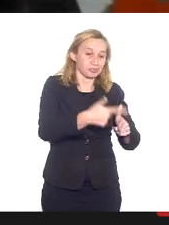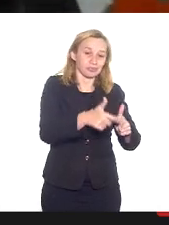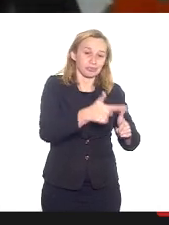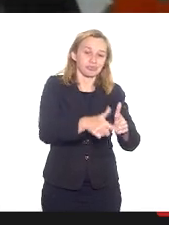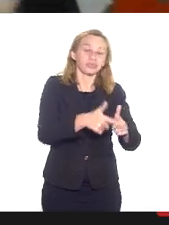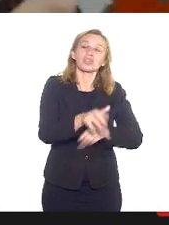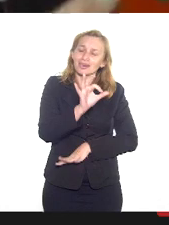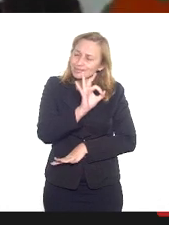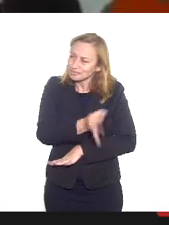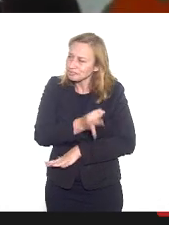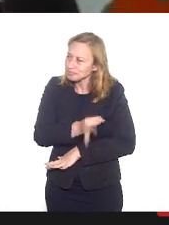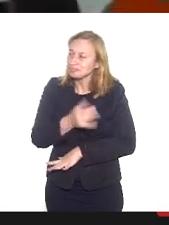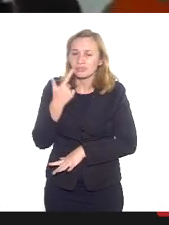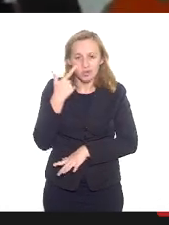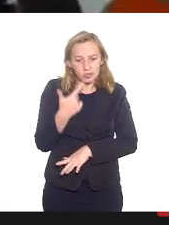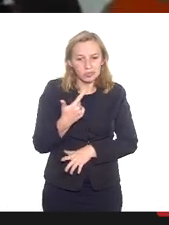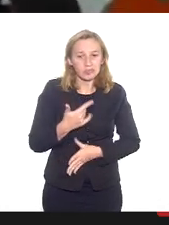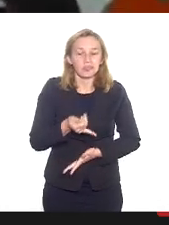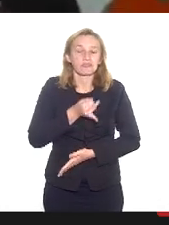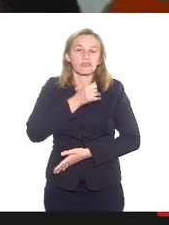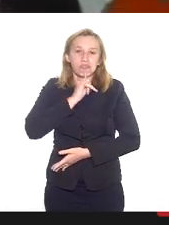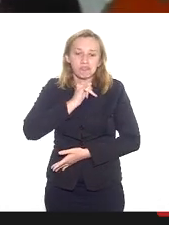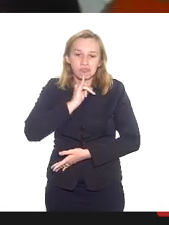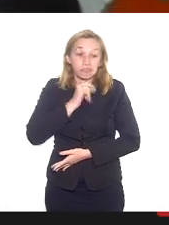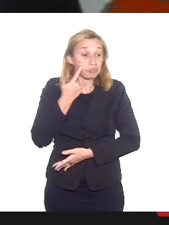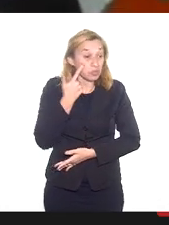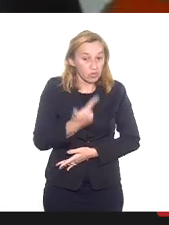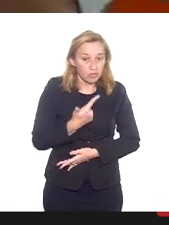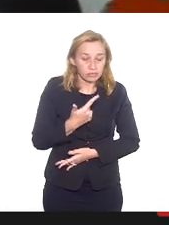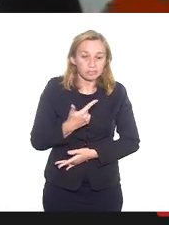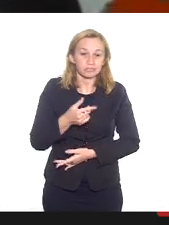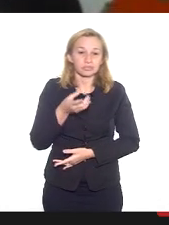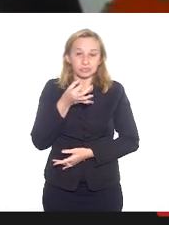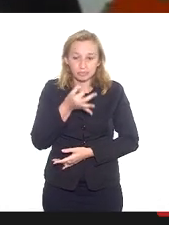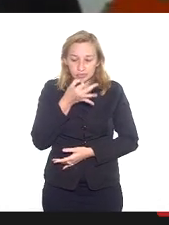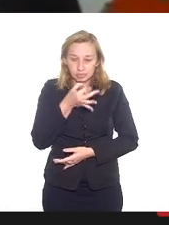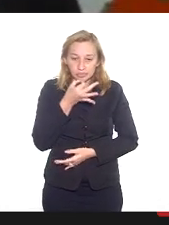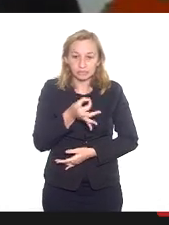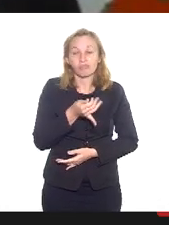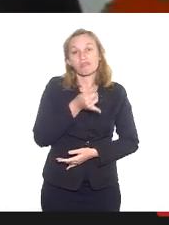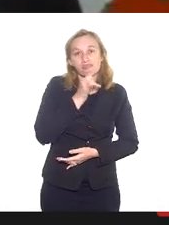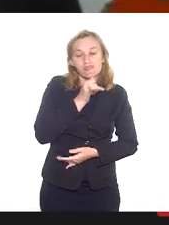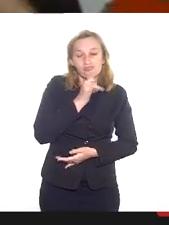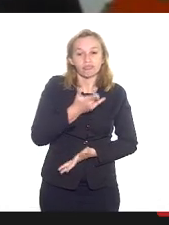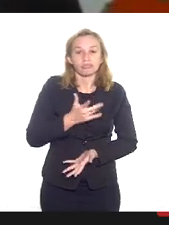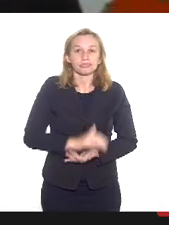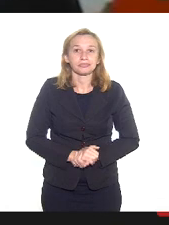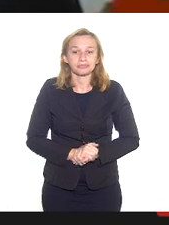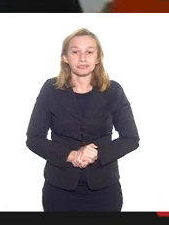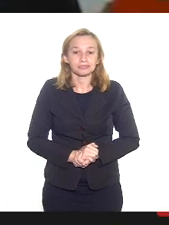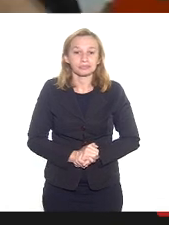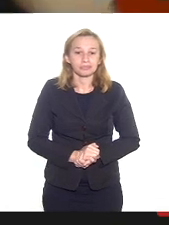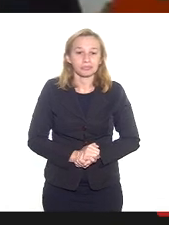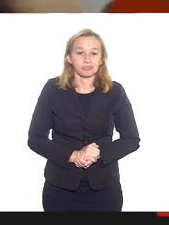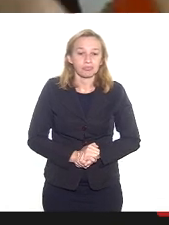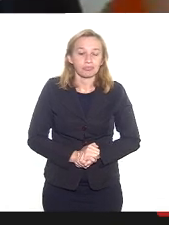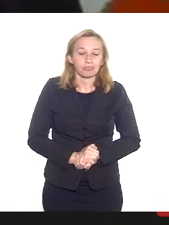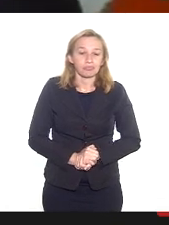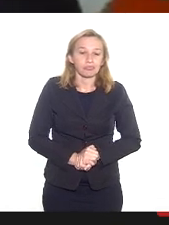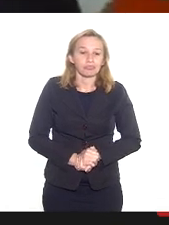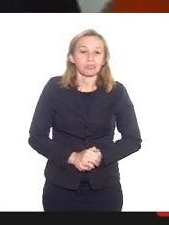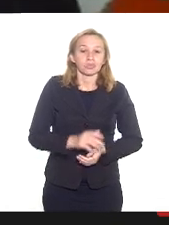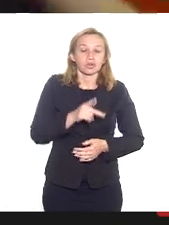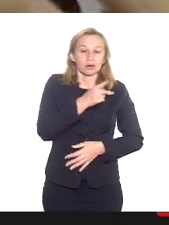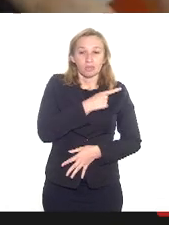fato que a gente vem aqui infelizmente vendo nos depoimentos por exemplo a reincidência dessa questão dos